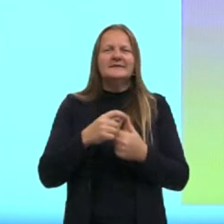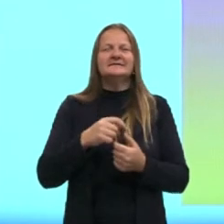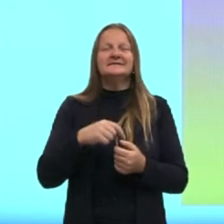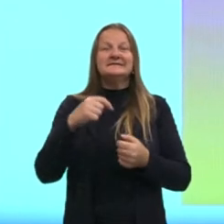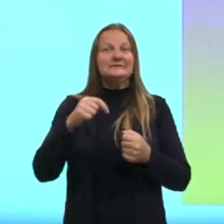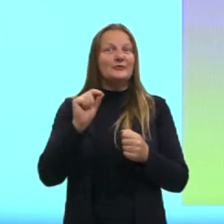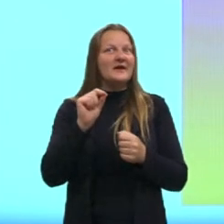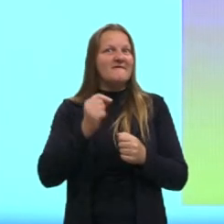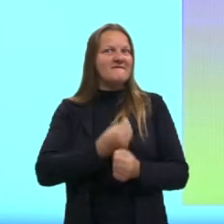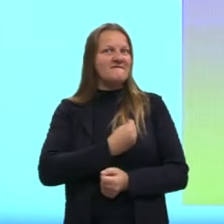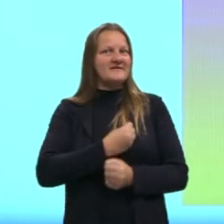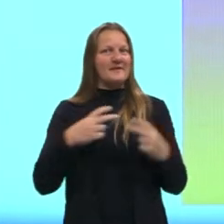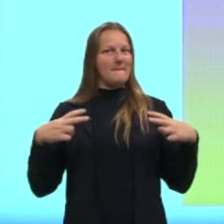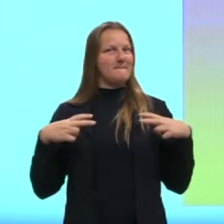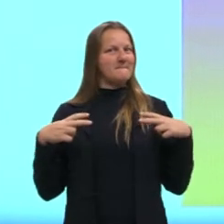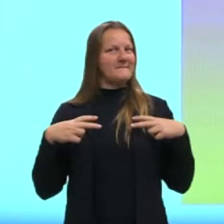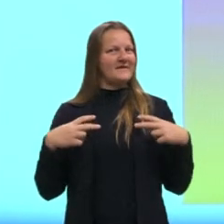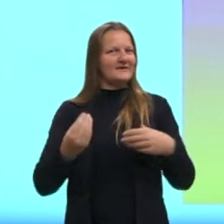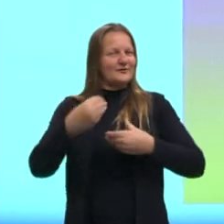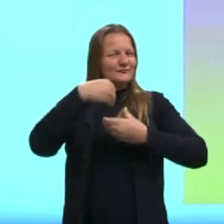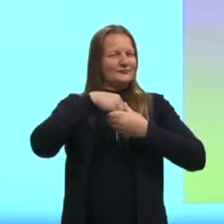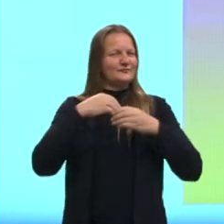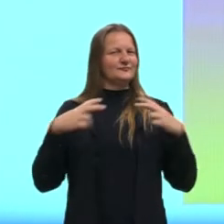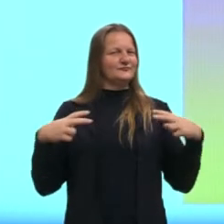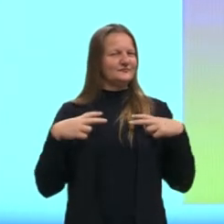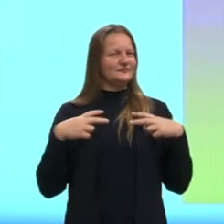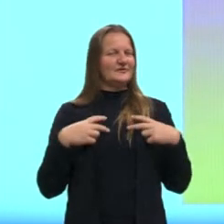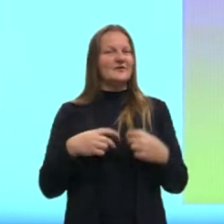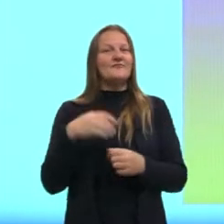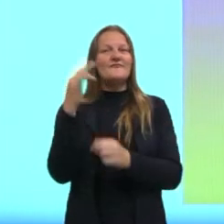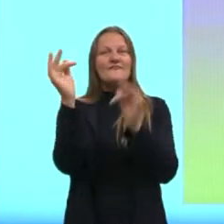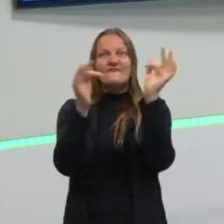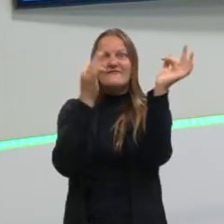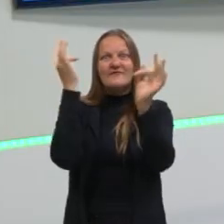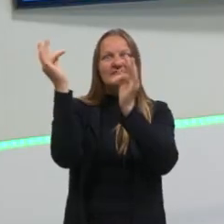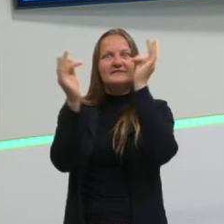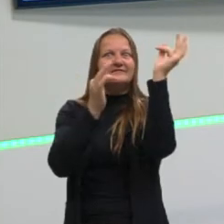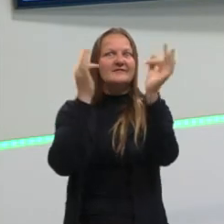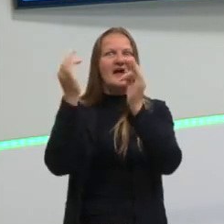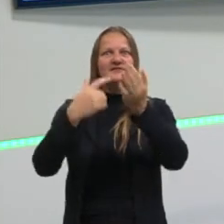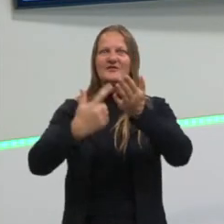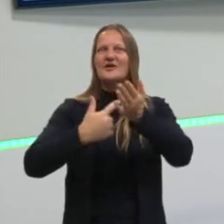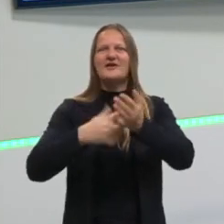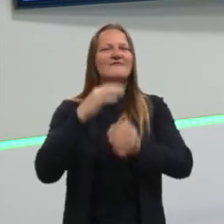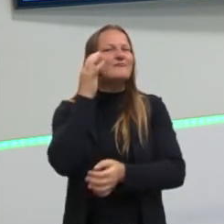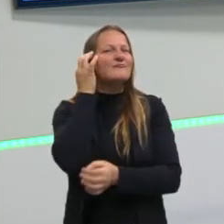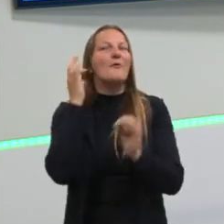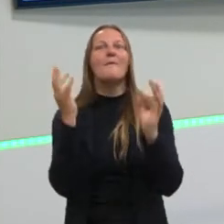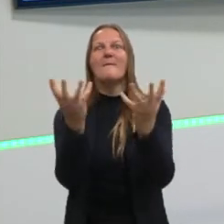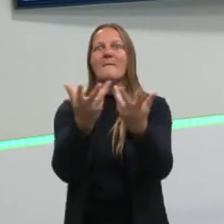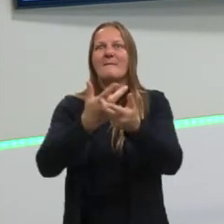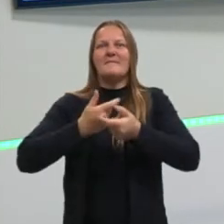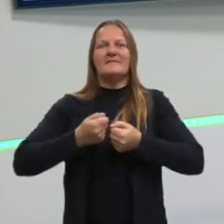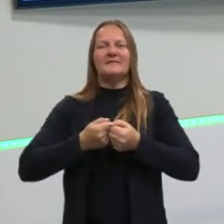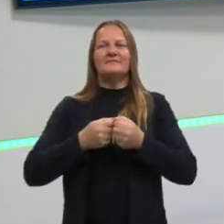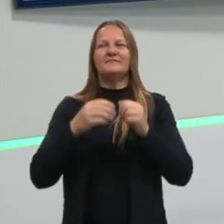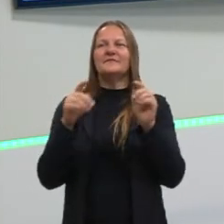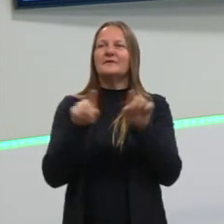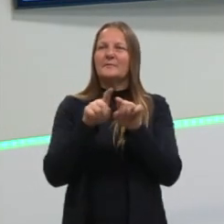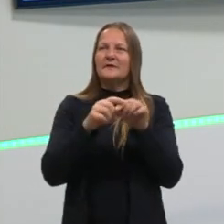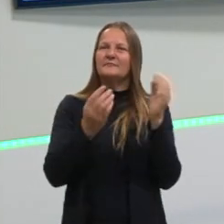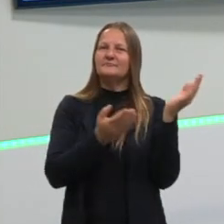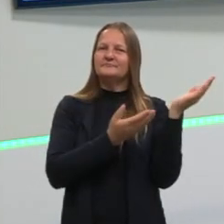uma seleção, uma coletânea fantástica do Veríssimo. Aqui a gente tem nesse cantinho